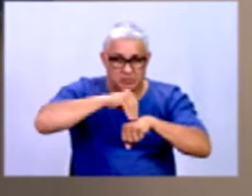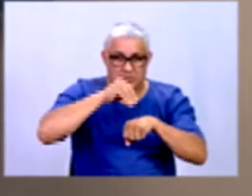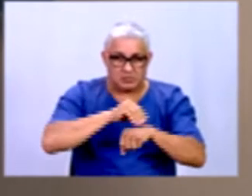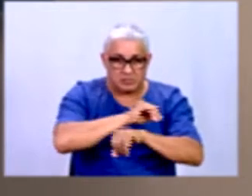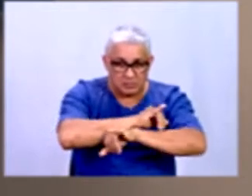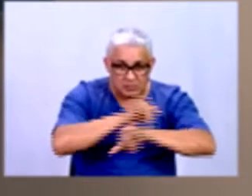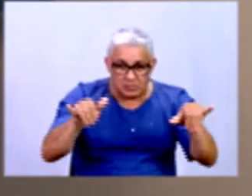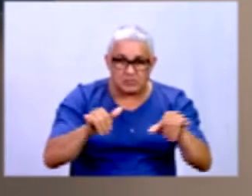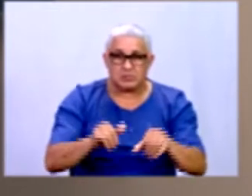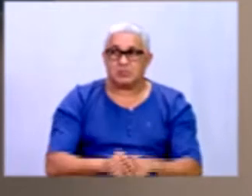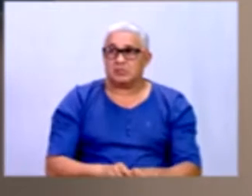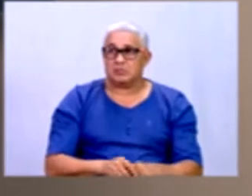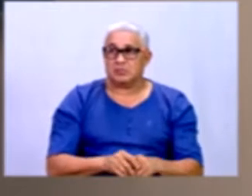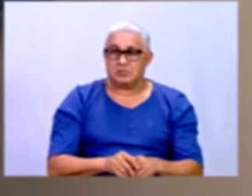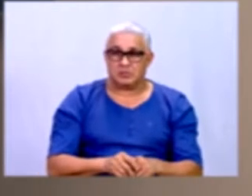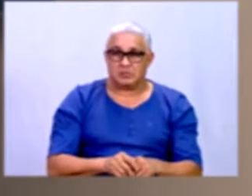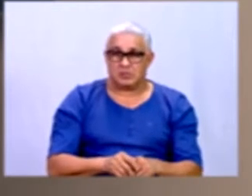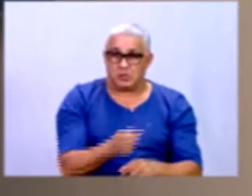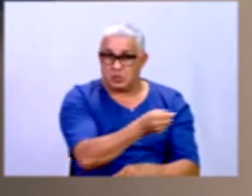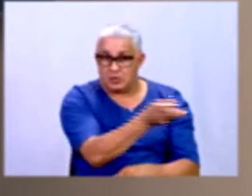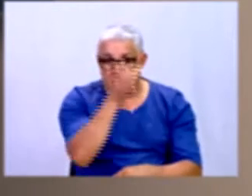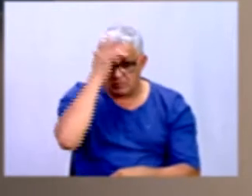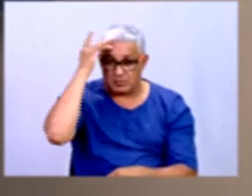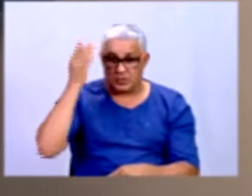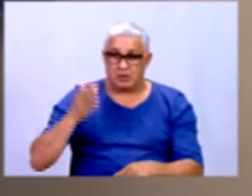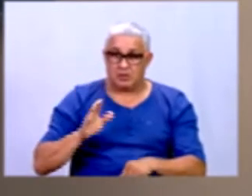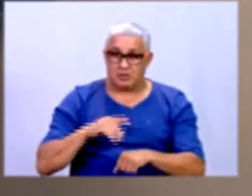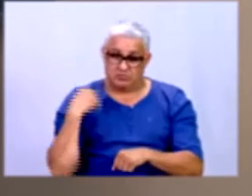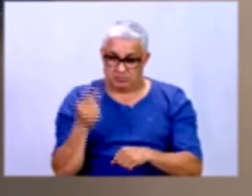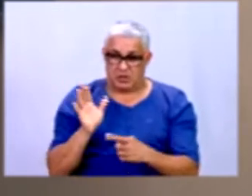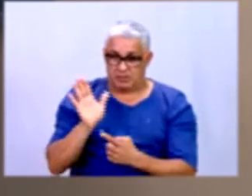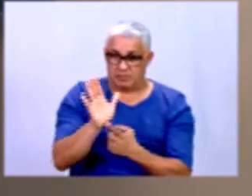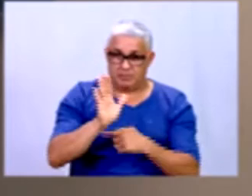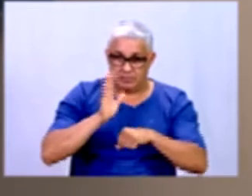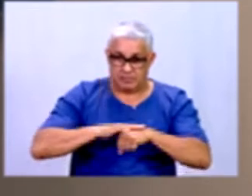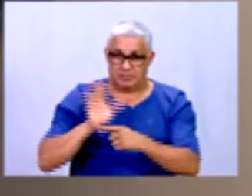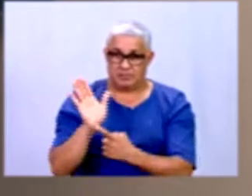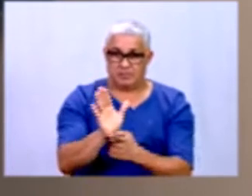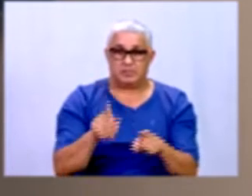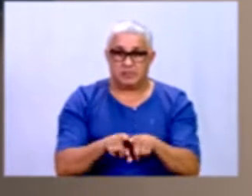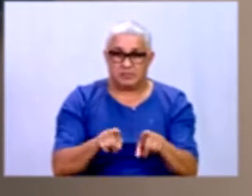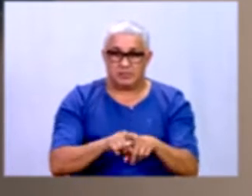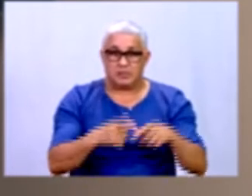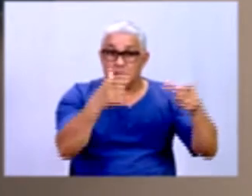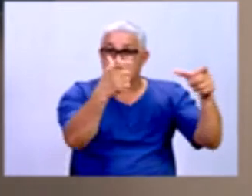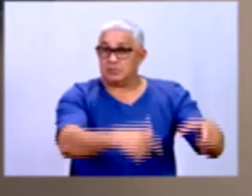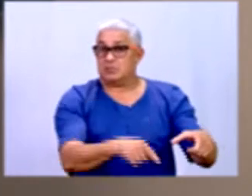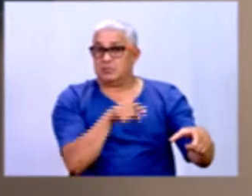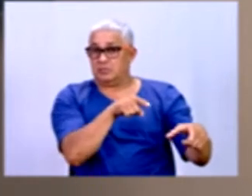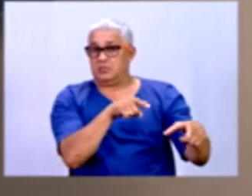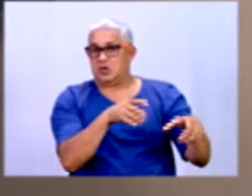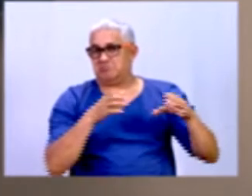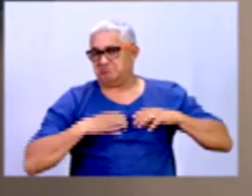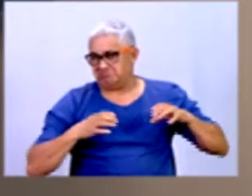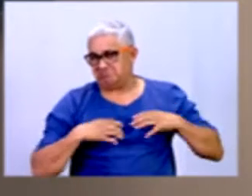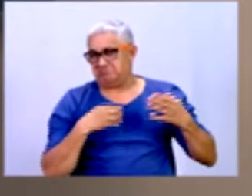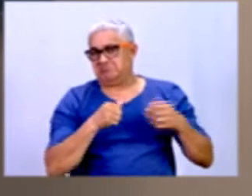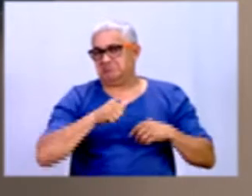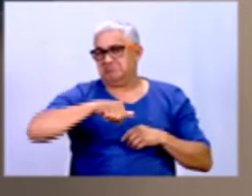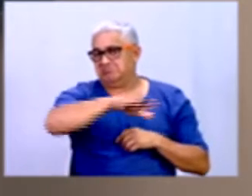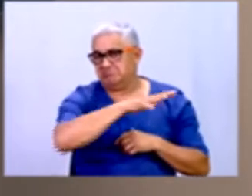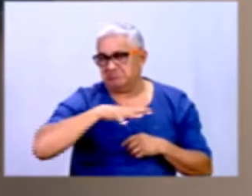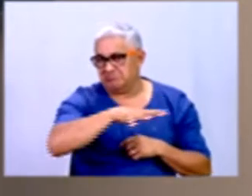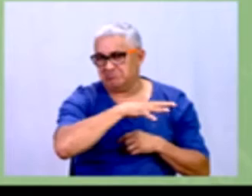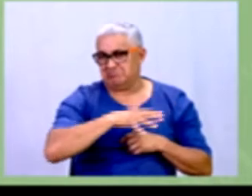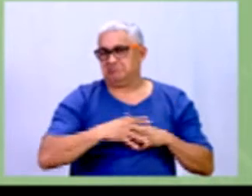feita para uma quantidade de pessoas, que é a nossa amostra, né? E em um determinado lugar, numa cidade ou num bairro, né?